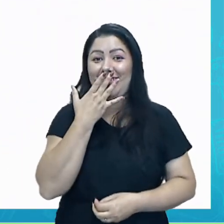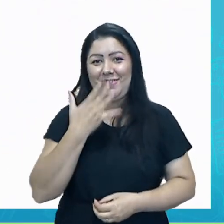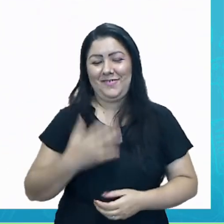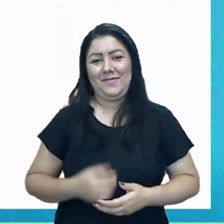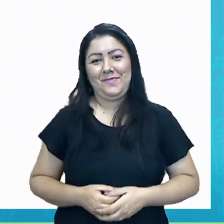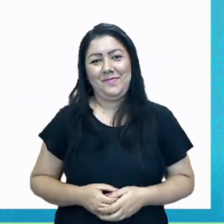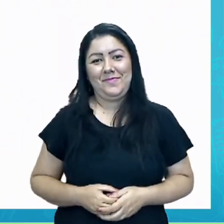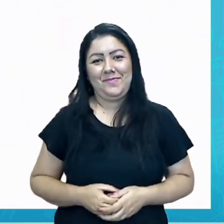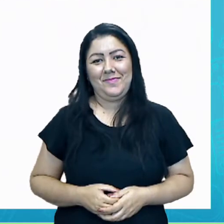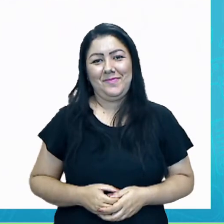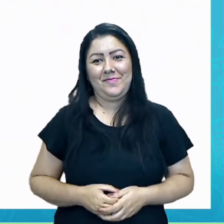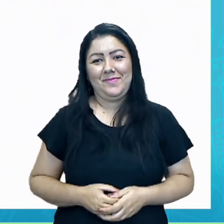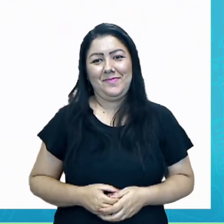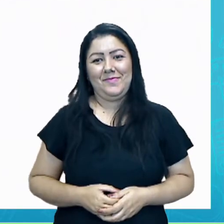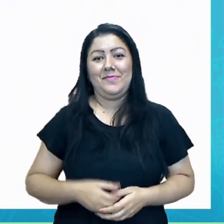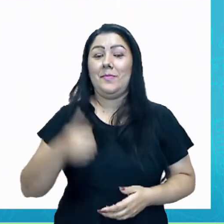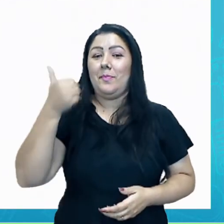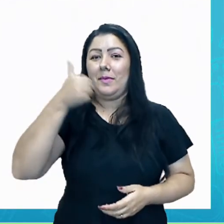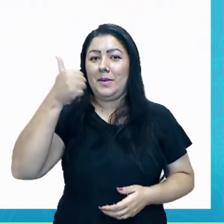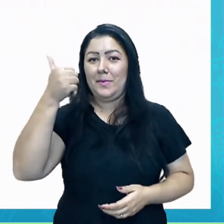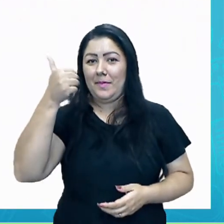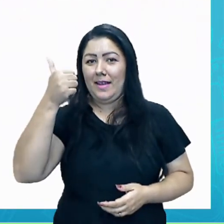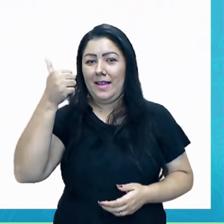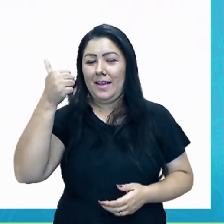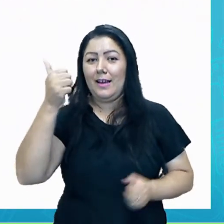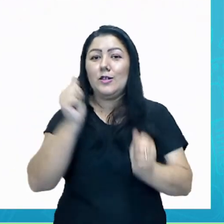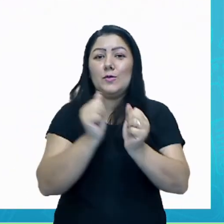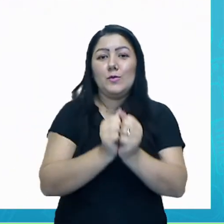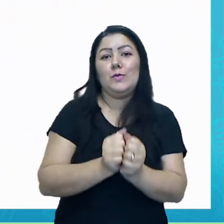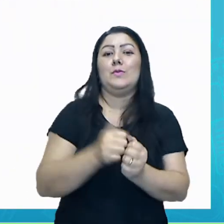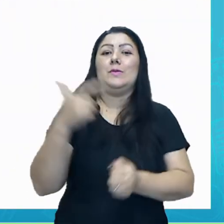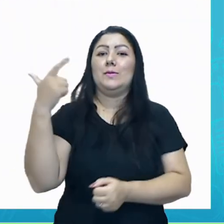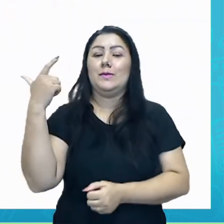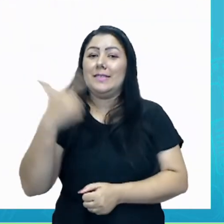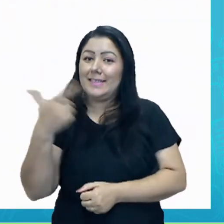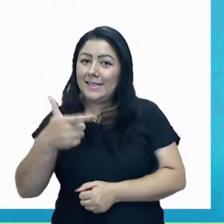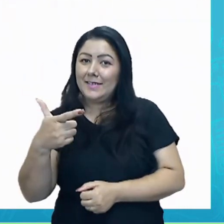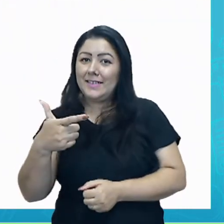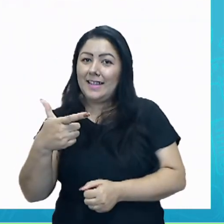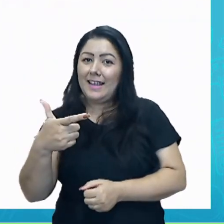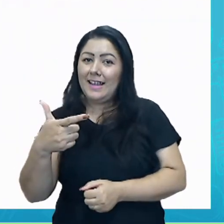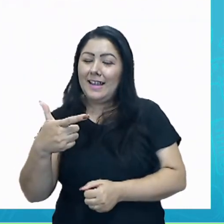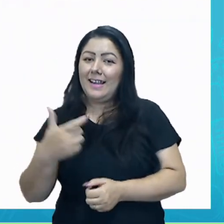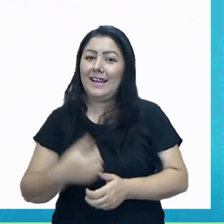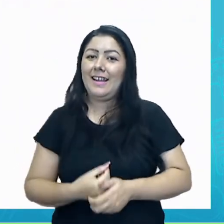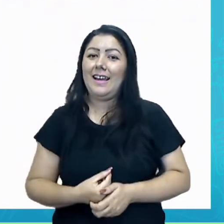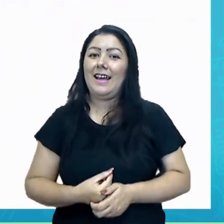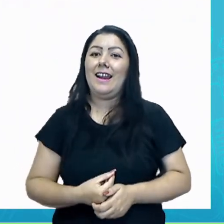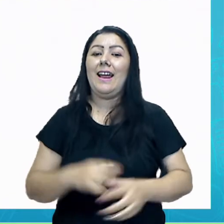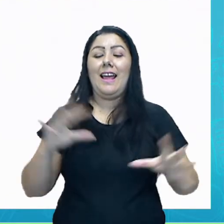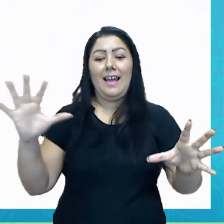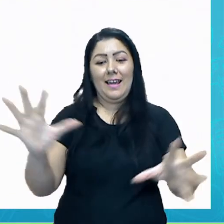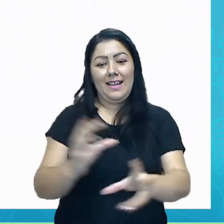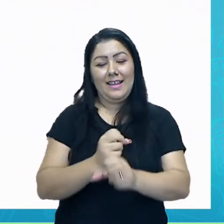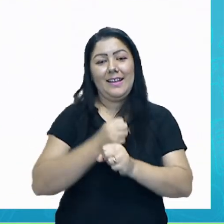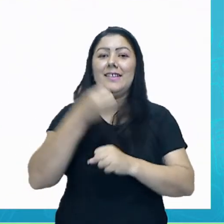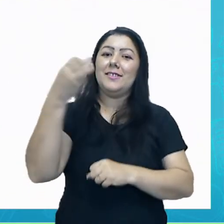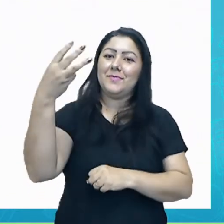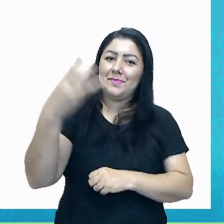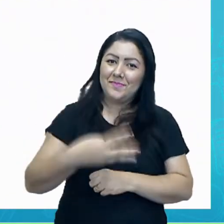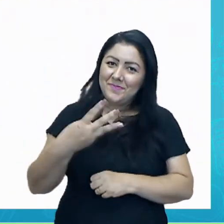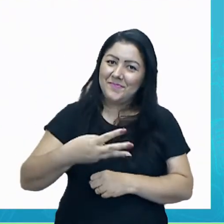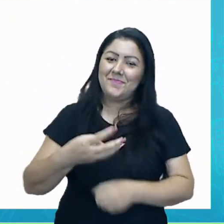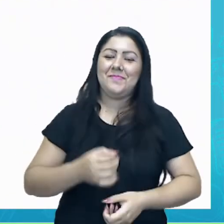primárias e primária com secundária. As cores terciárias são resultado da mistura das cores primárias com cores